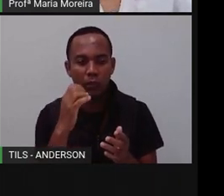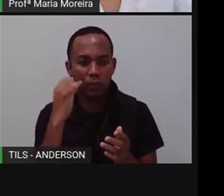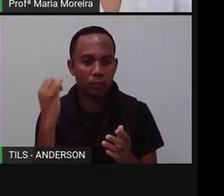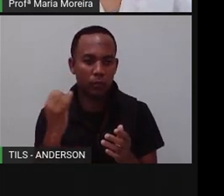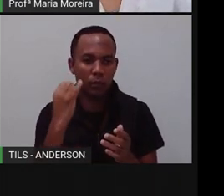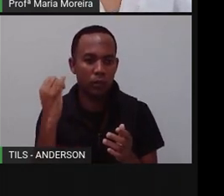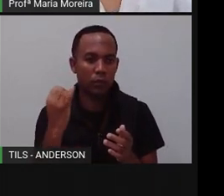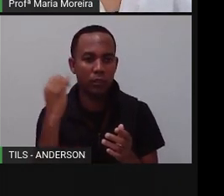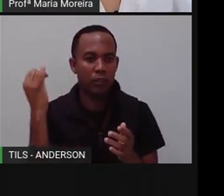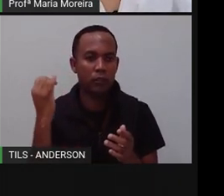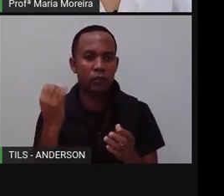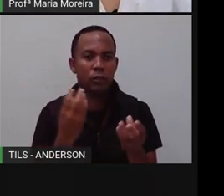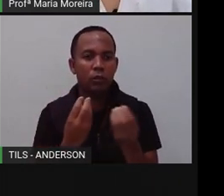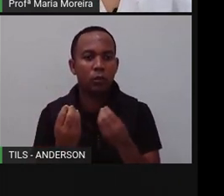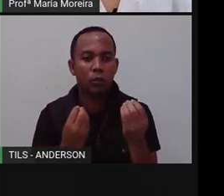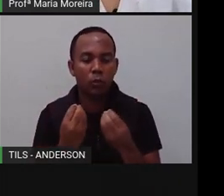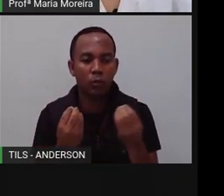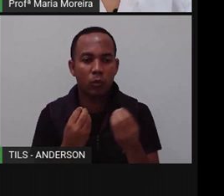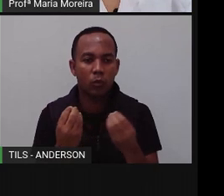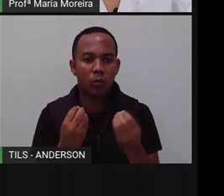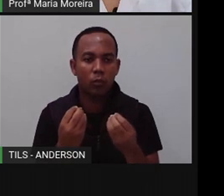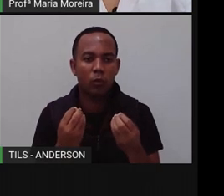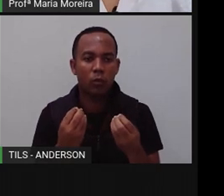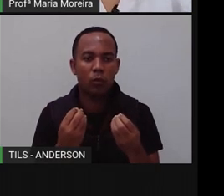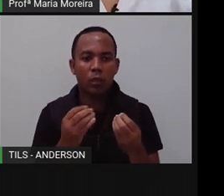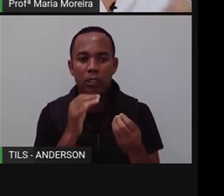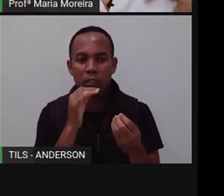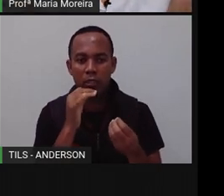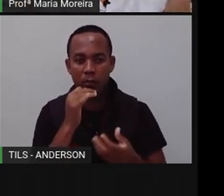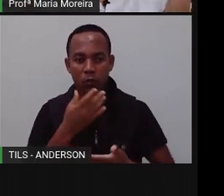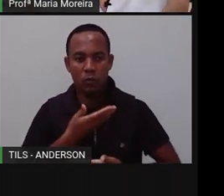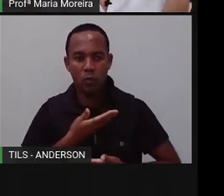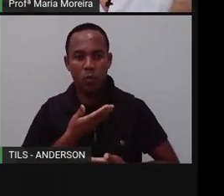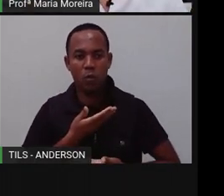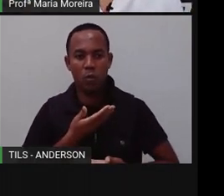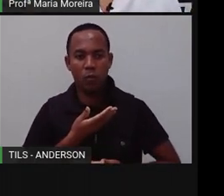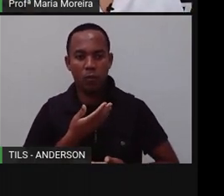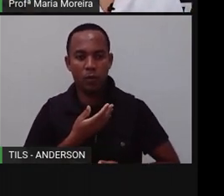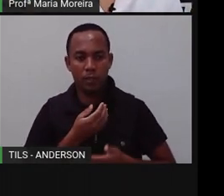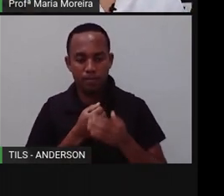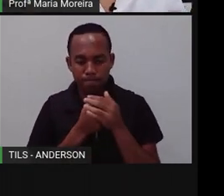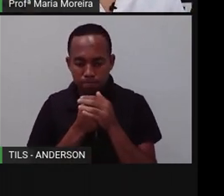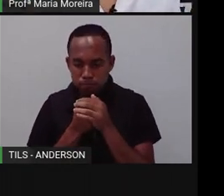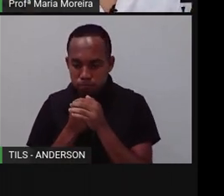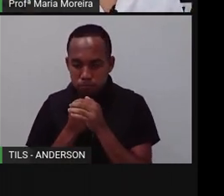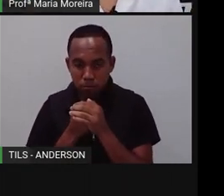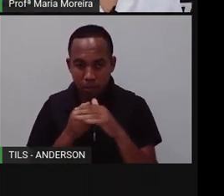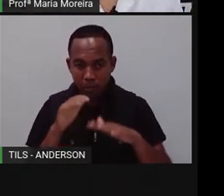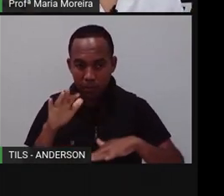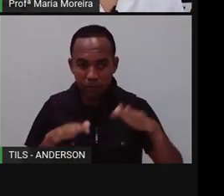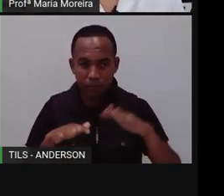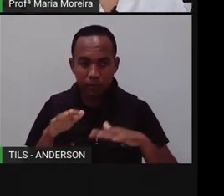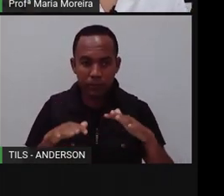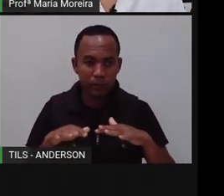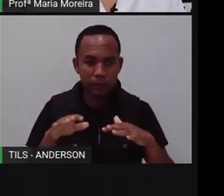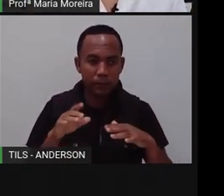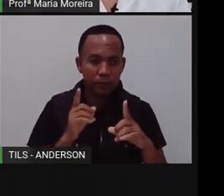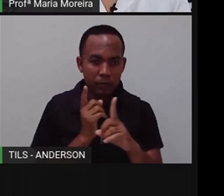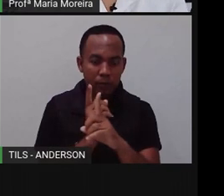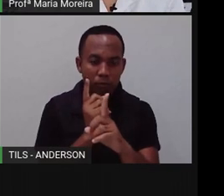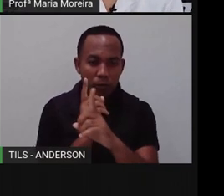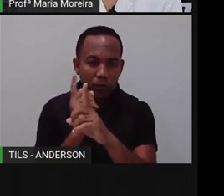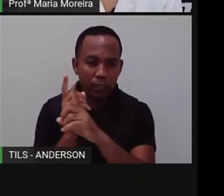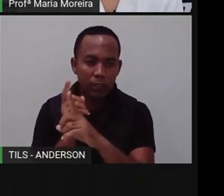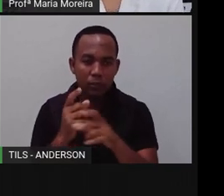realização de camuflagem, né? Porque camuflagem é você conseguir se esconder. Uma vez que é encontrado em ambientes